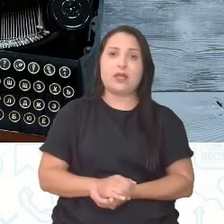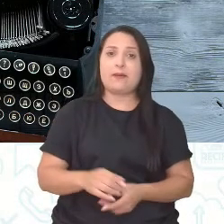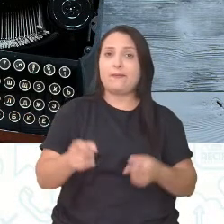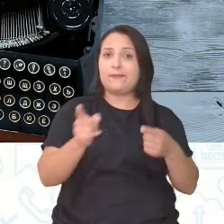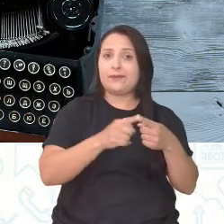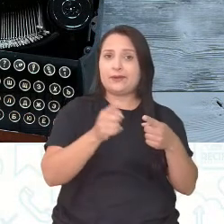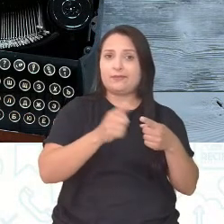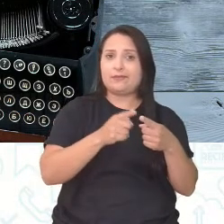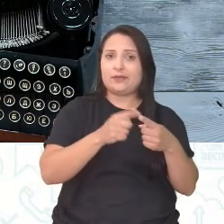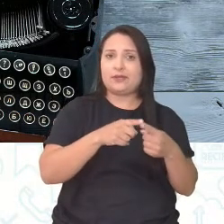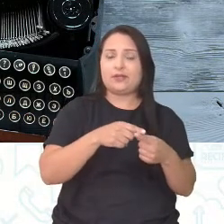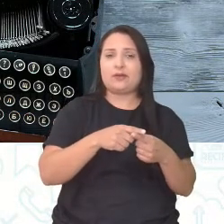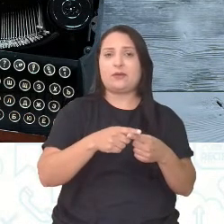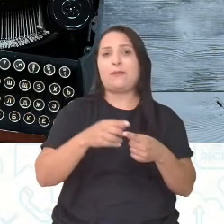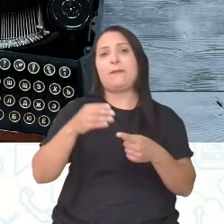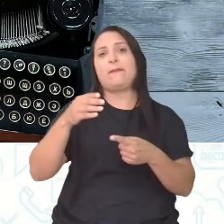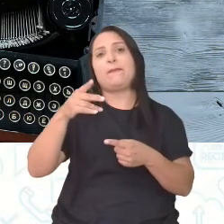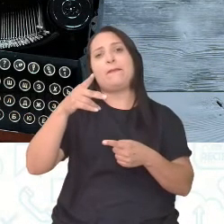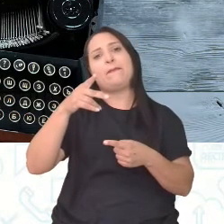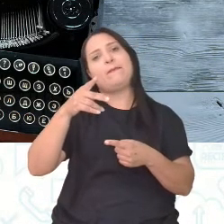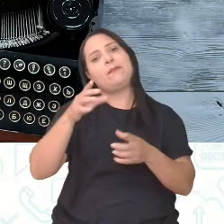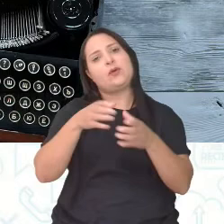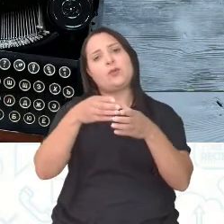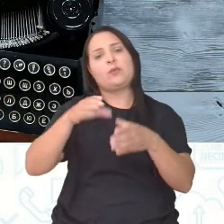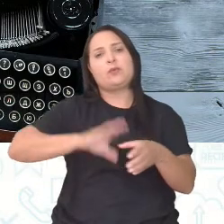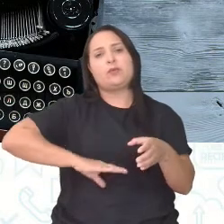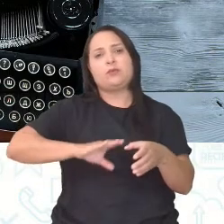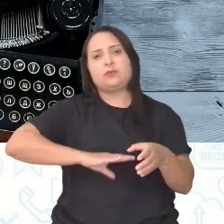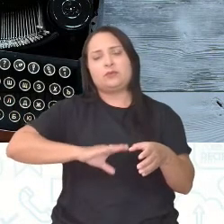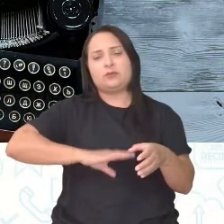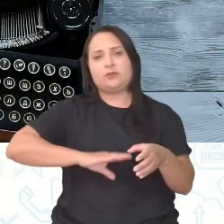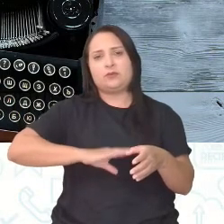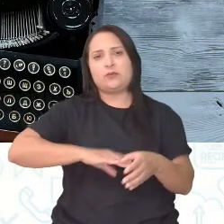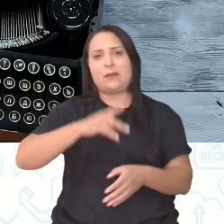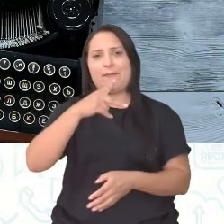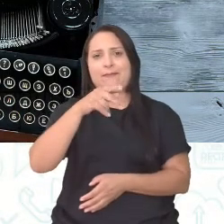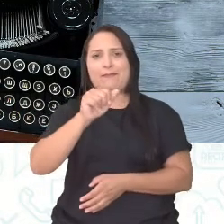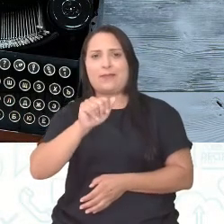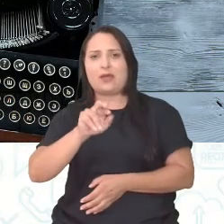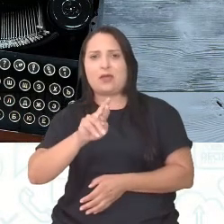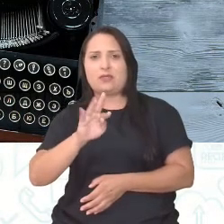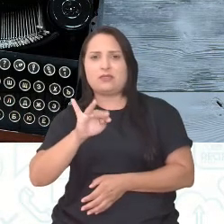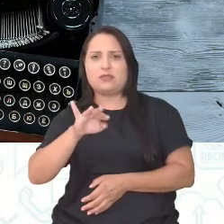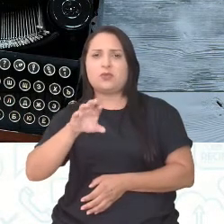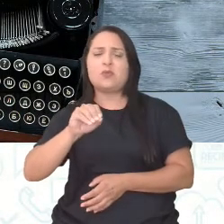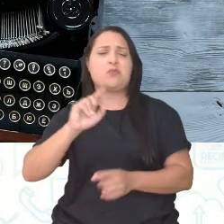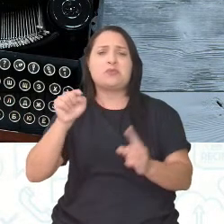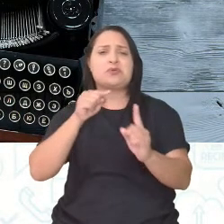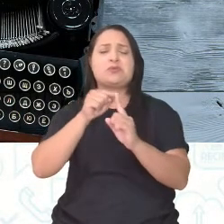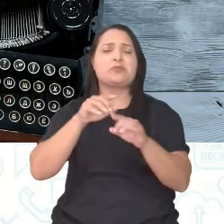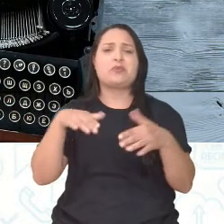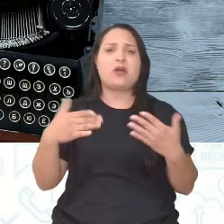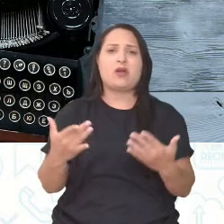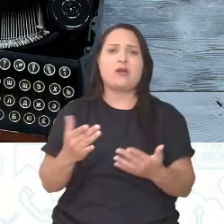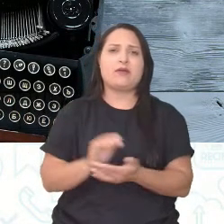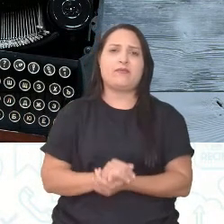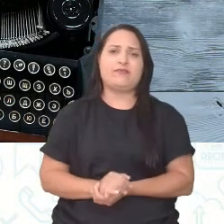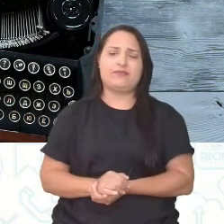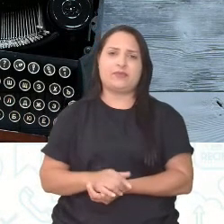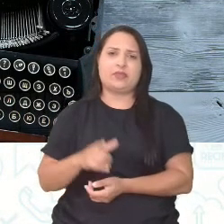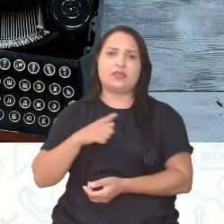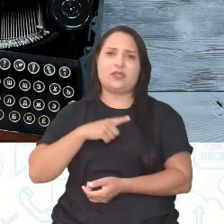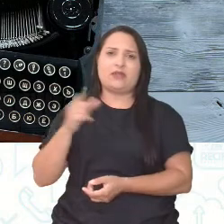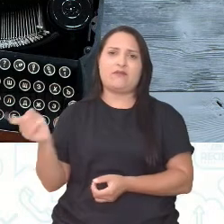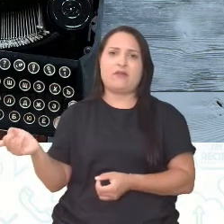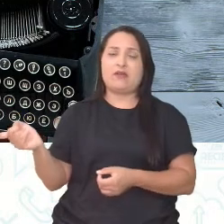primeiro era o partido português, que tinha como... qual era o objetivo desse partido? O retorno do monopólio